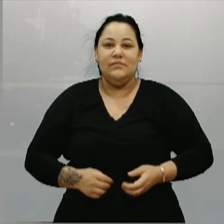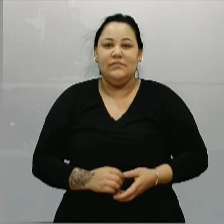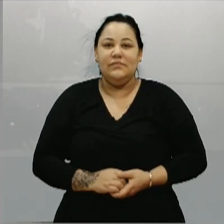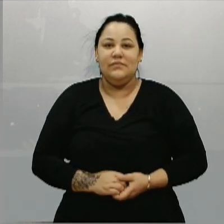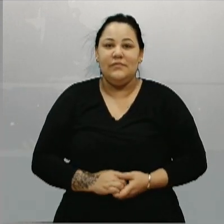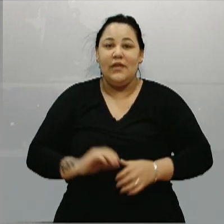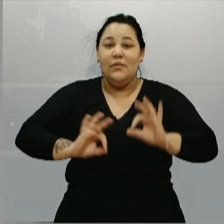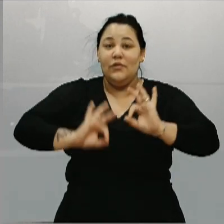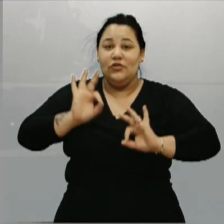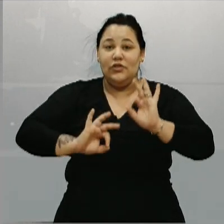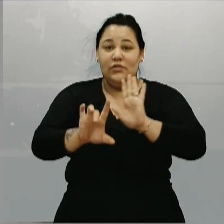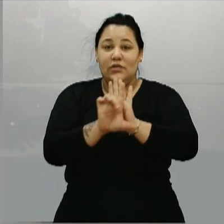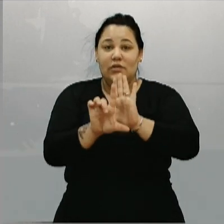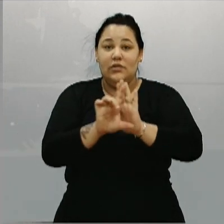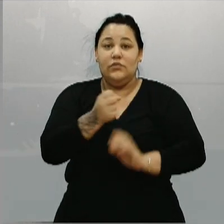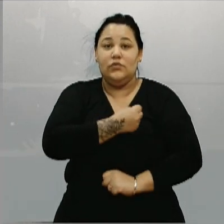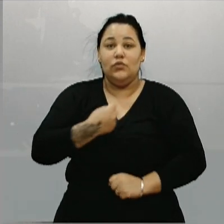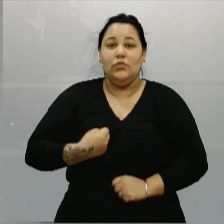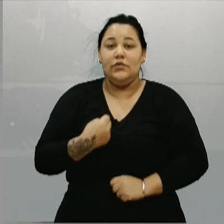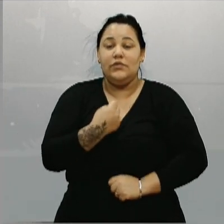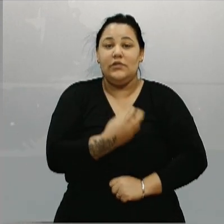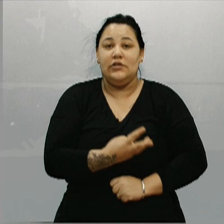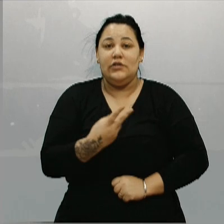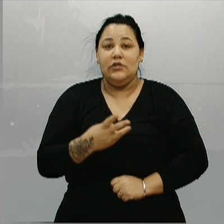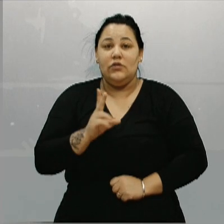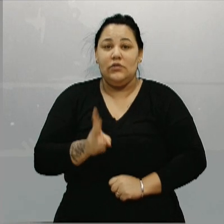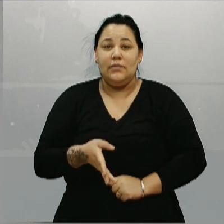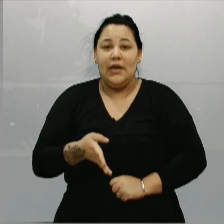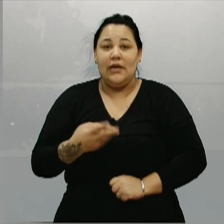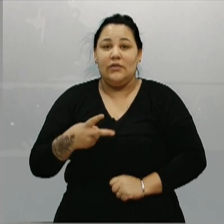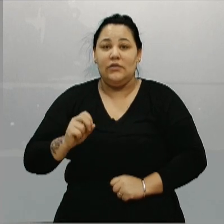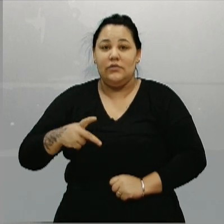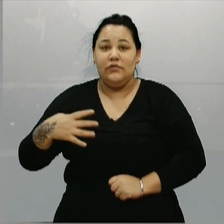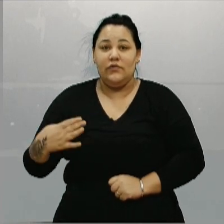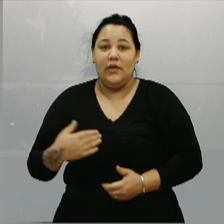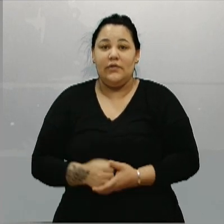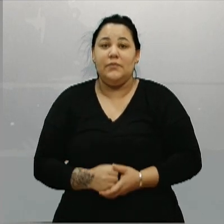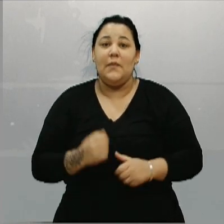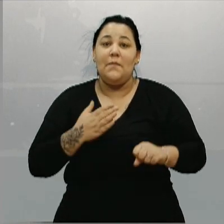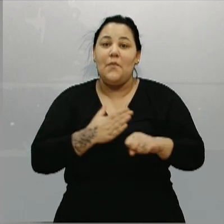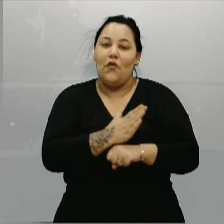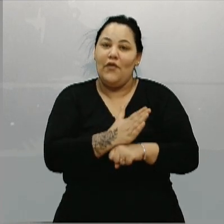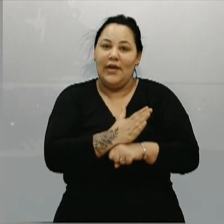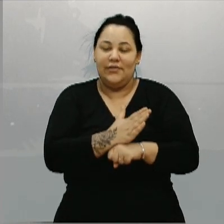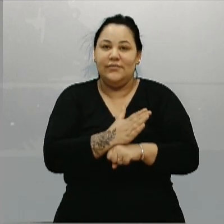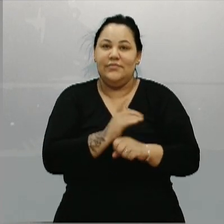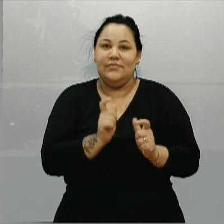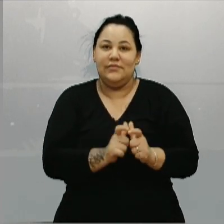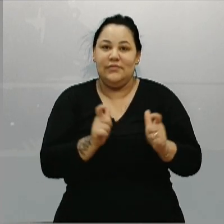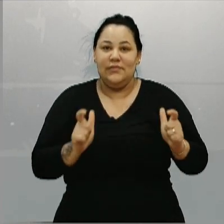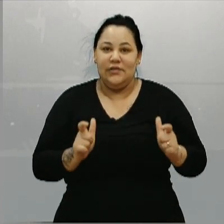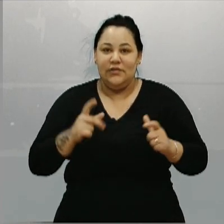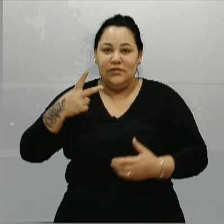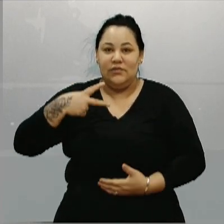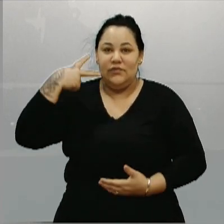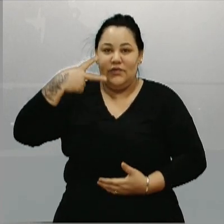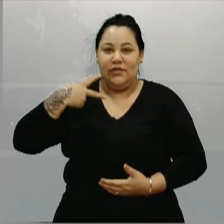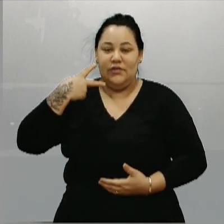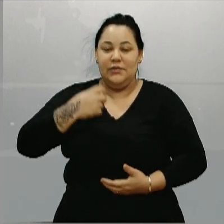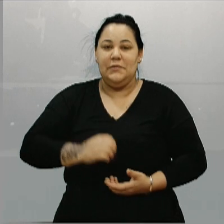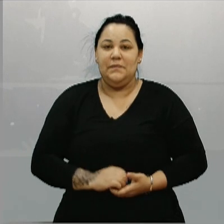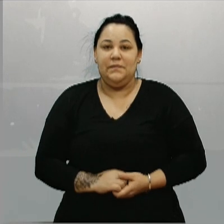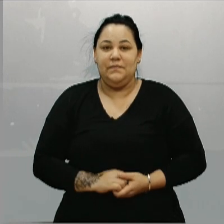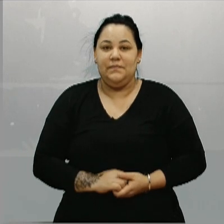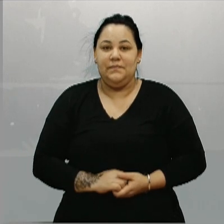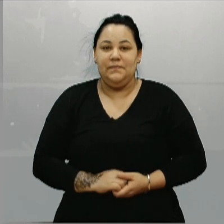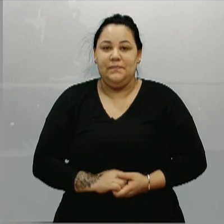Projeto de lei nº 32, barra 2024, foi aprovado por unanimidade das vereadoras e